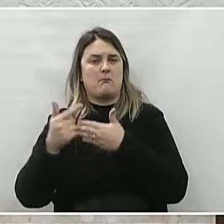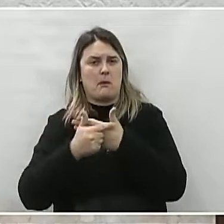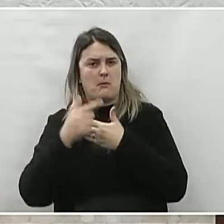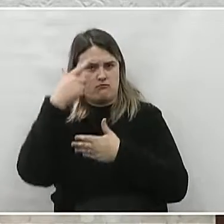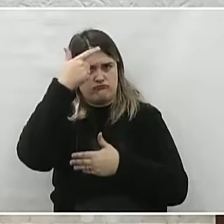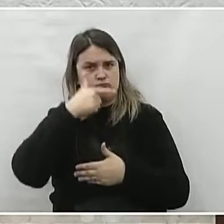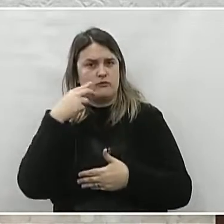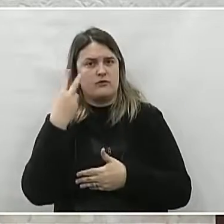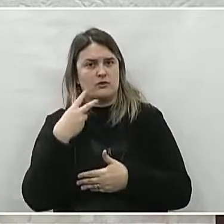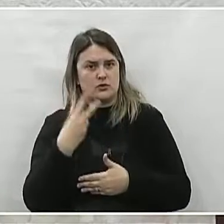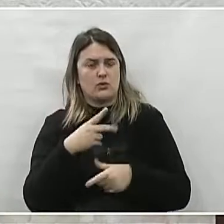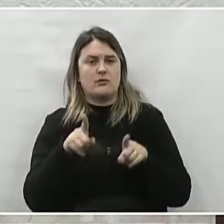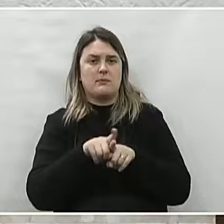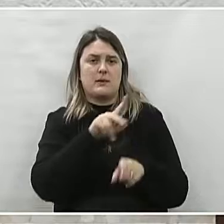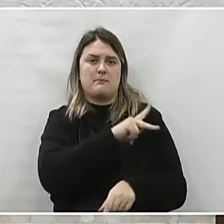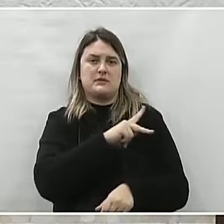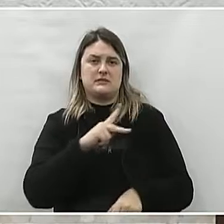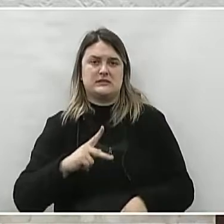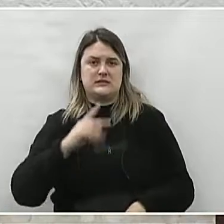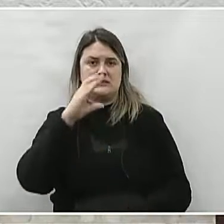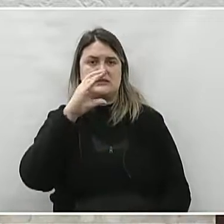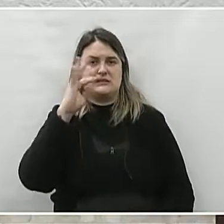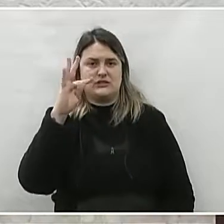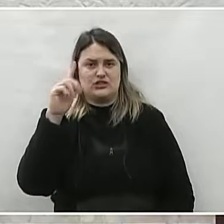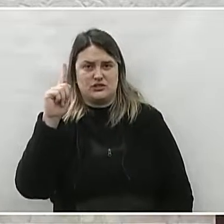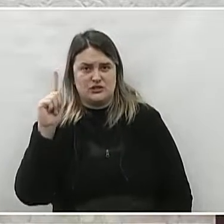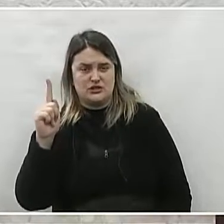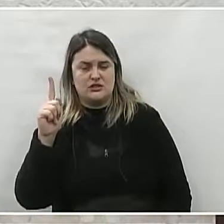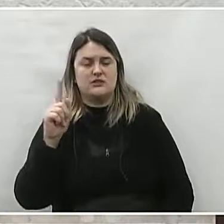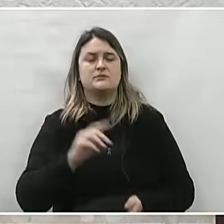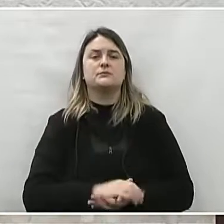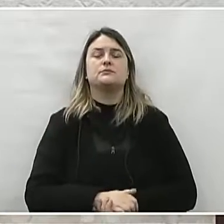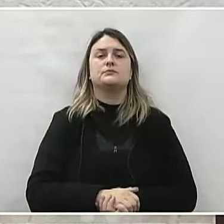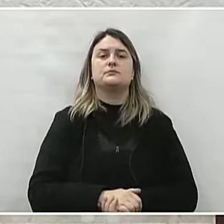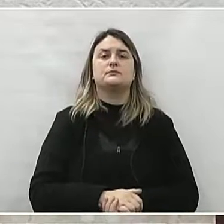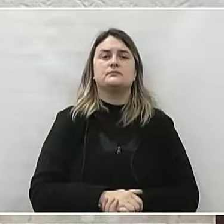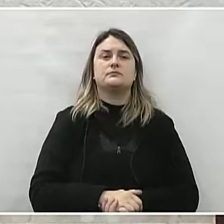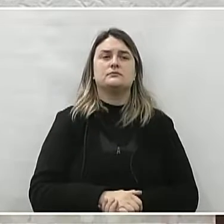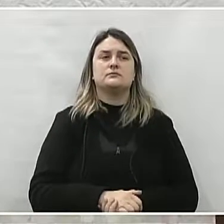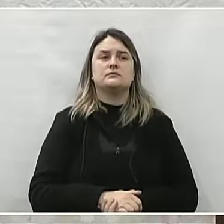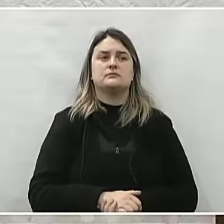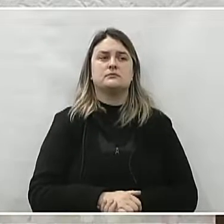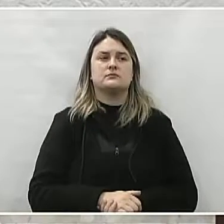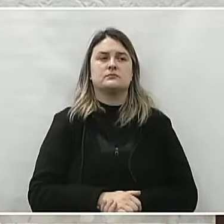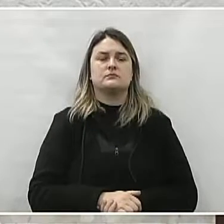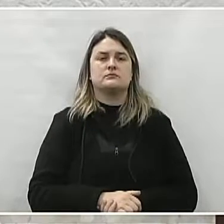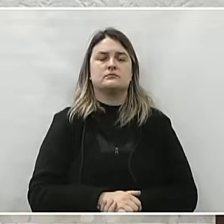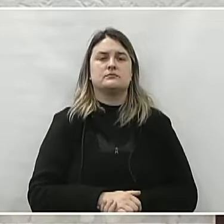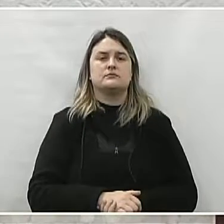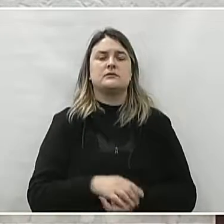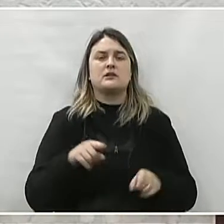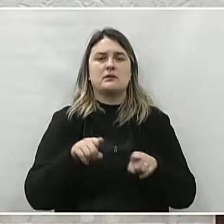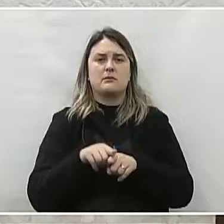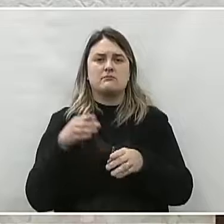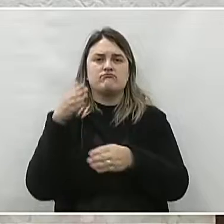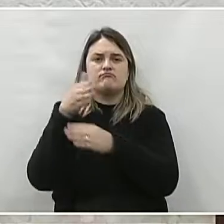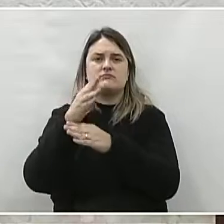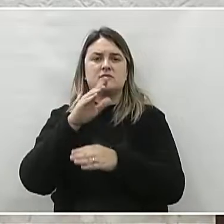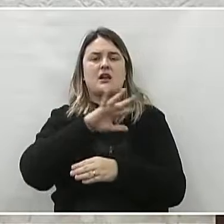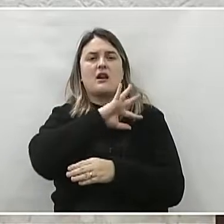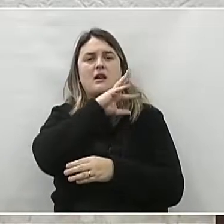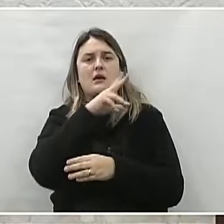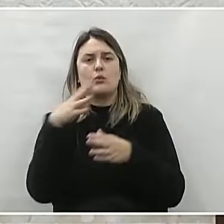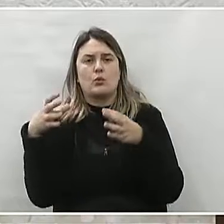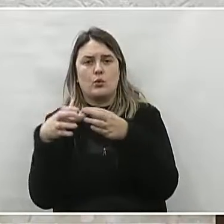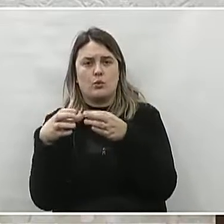Rocio, presidente de honra do CTG, Centro de Tradições Gaúchas, Fronteira da Amizade, membro do Lions Club,